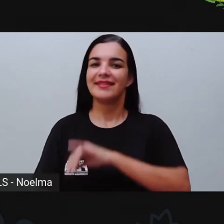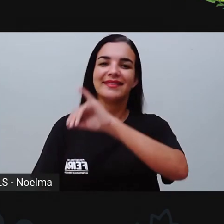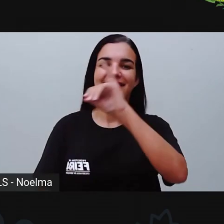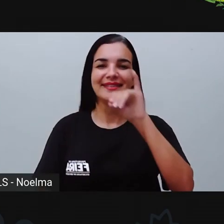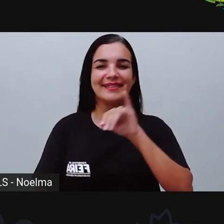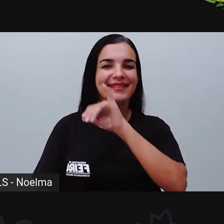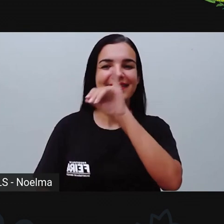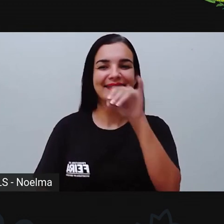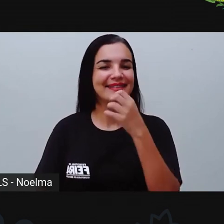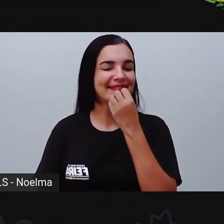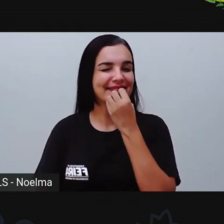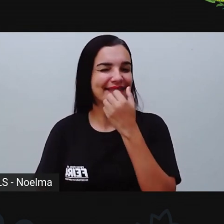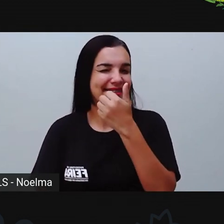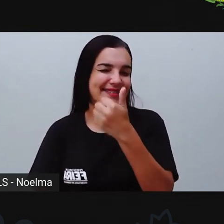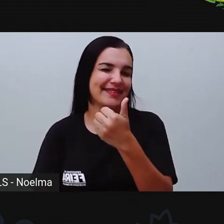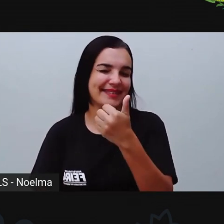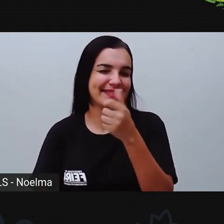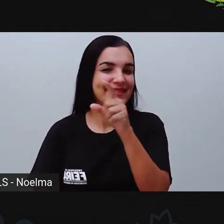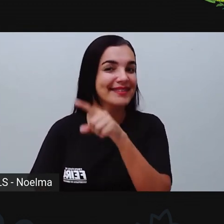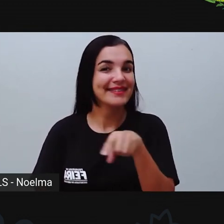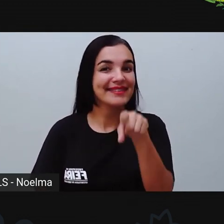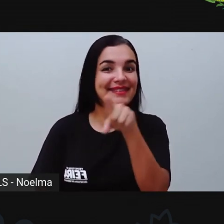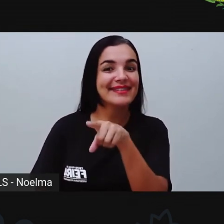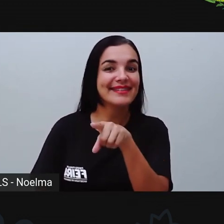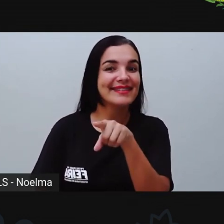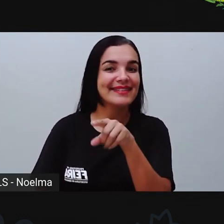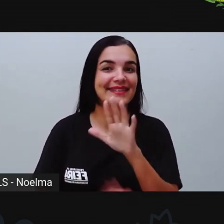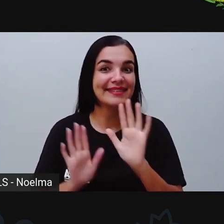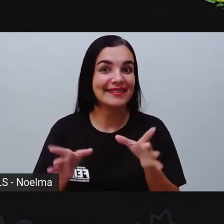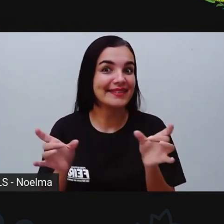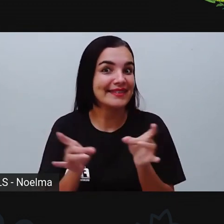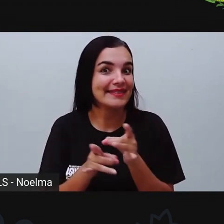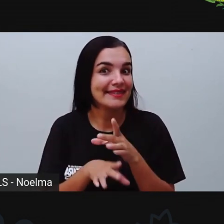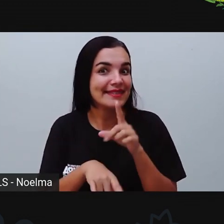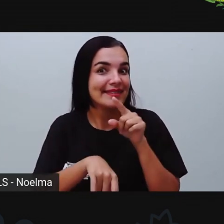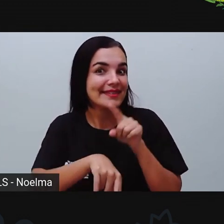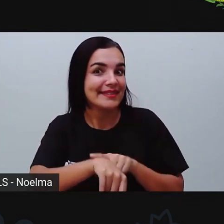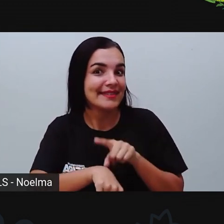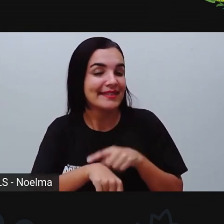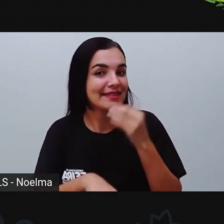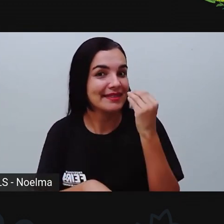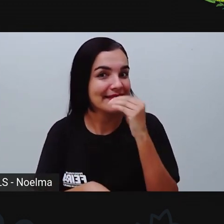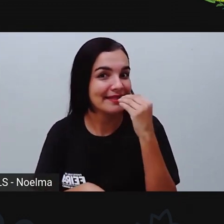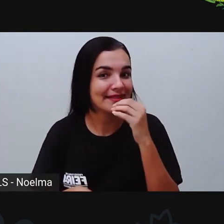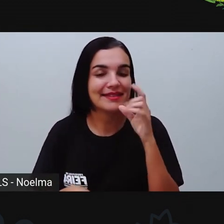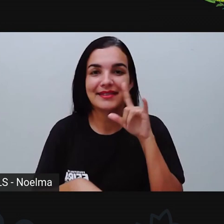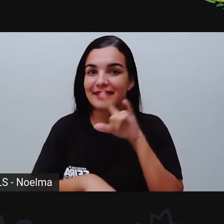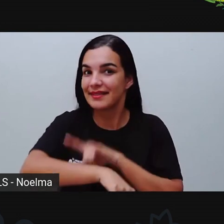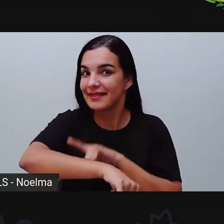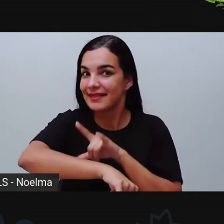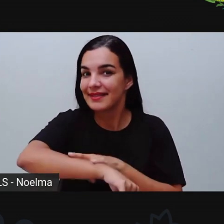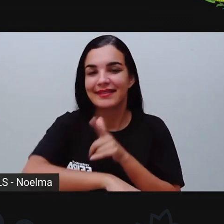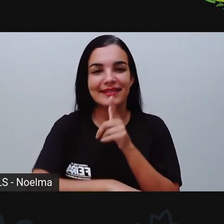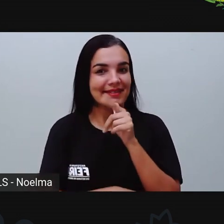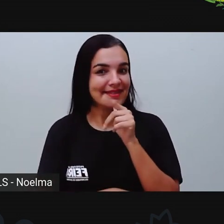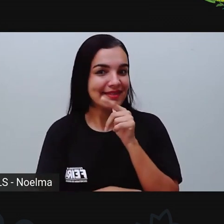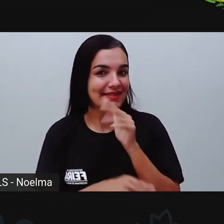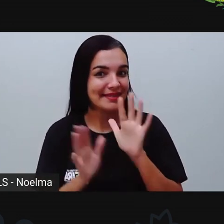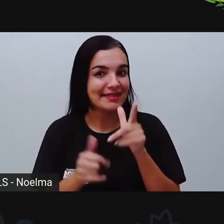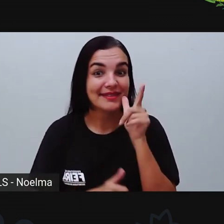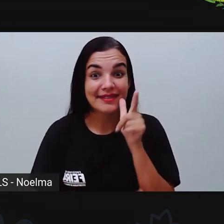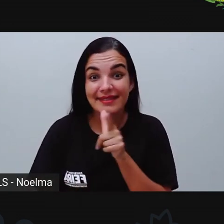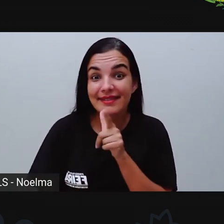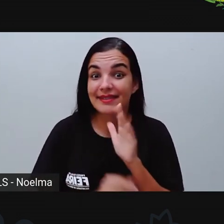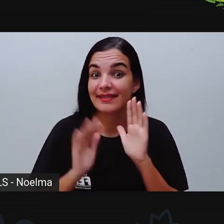Olá, amores, e aí? Tudo bem com vocês? Já aproveitaram esse tempinho já para ir ao banheiro, tomar uma água, fazer